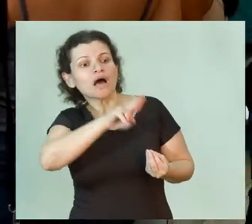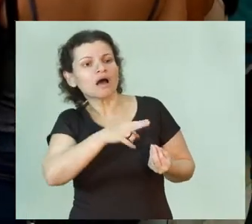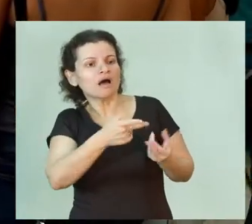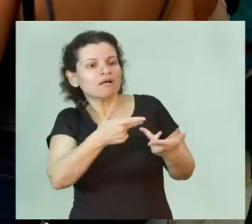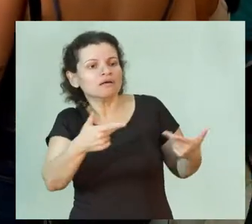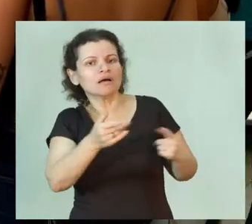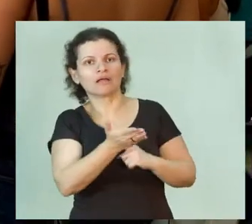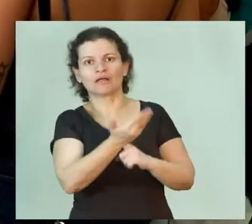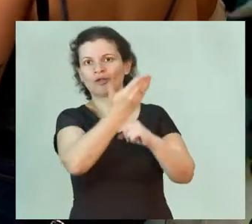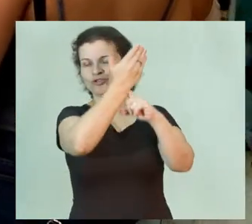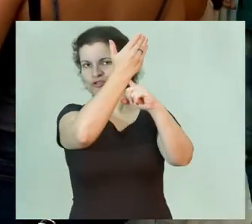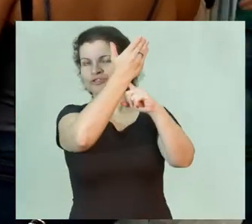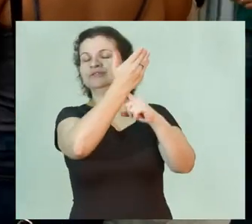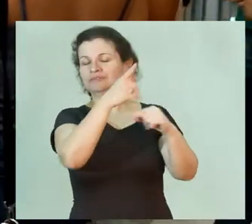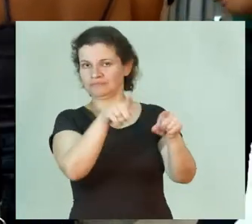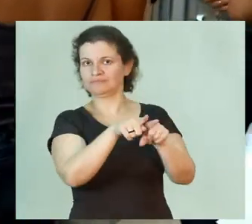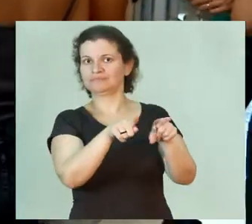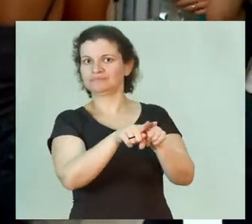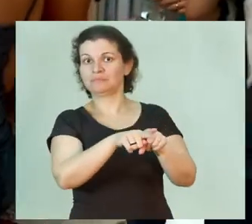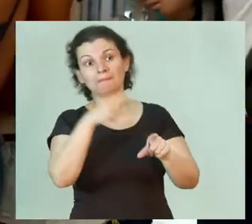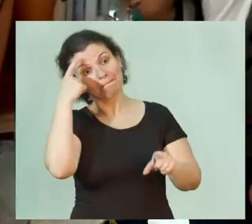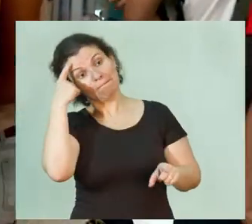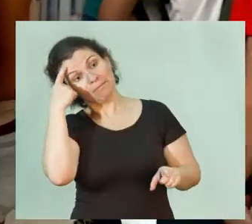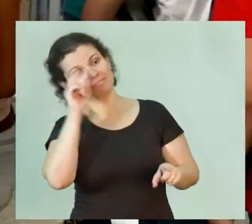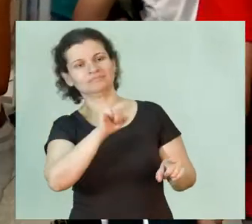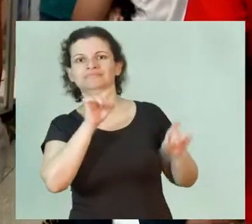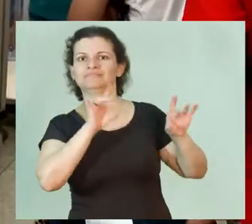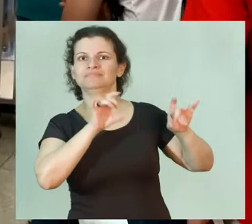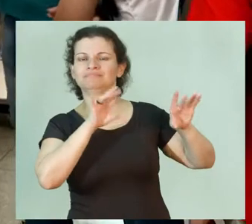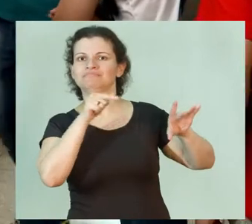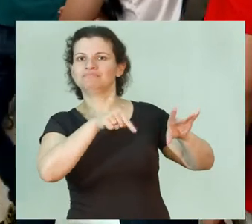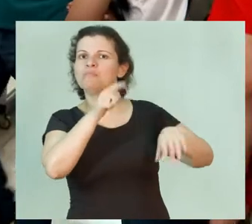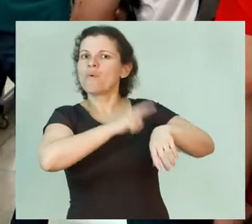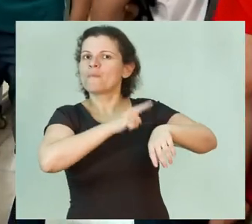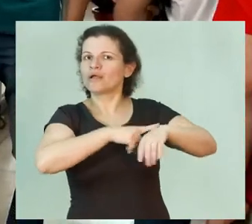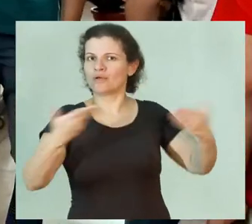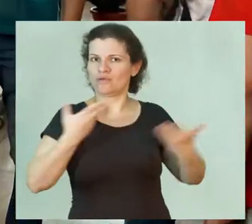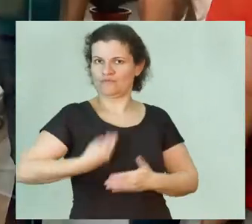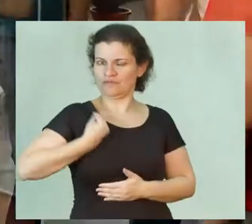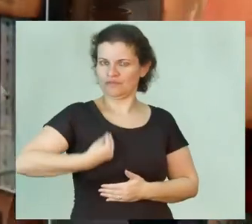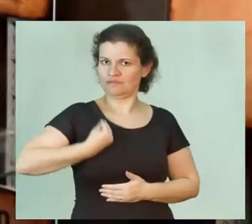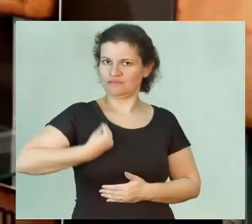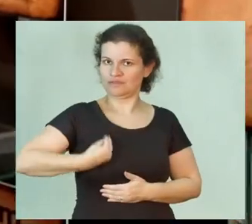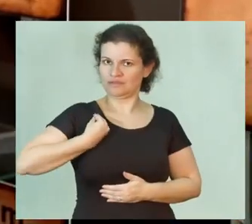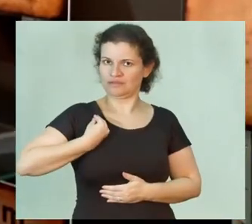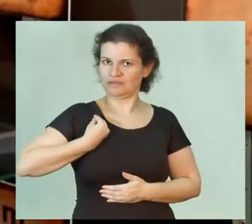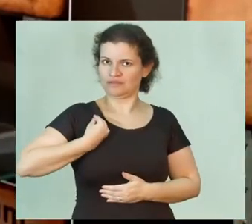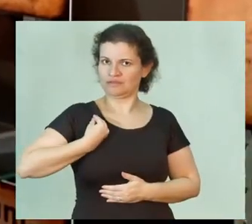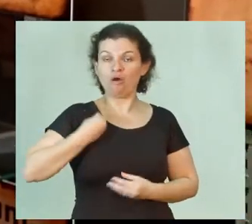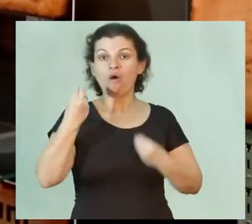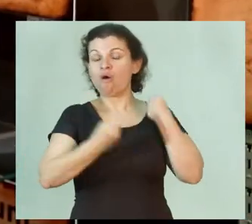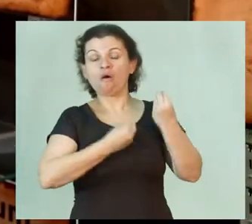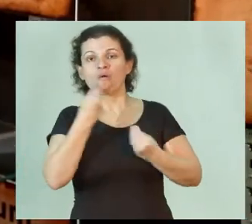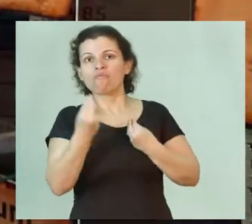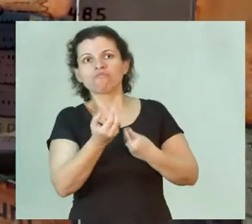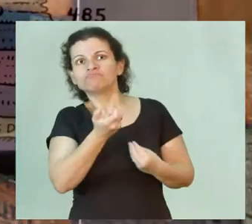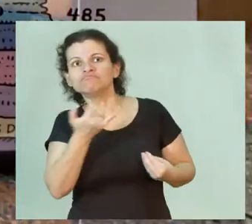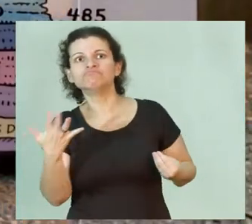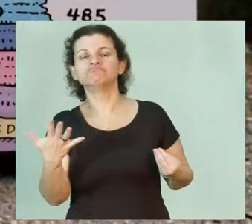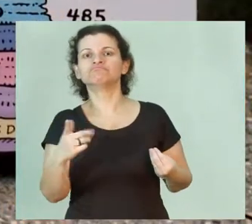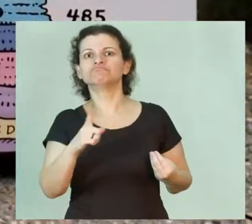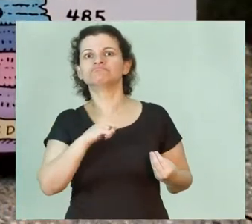mais novas tecnologias, pensando especialmente nesse momento que vivemos, numa certa